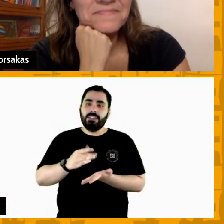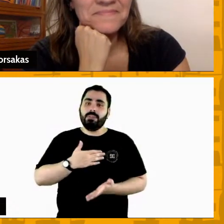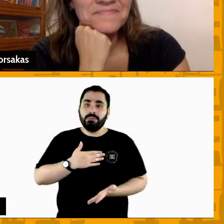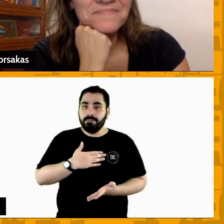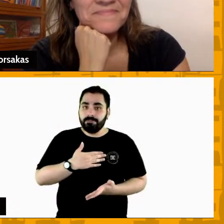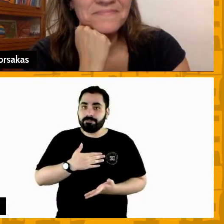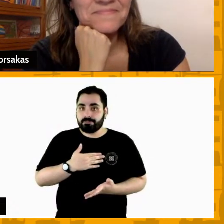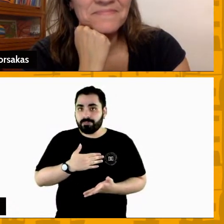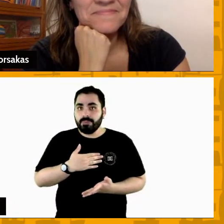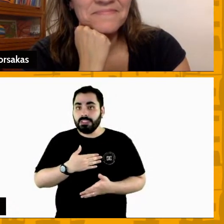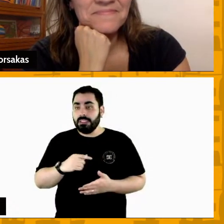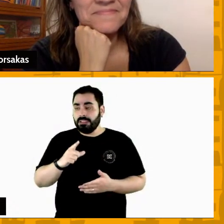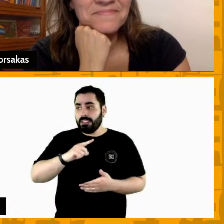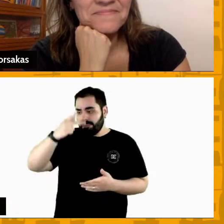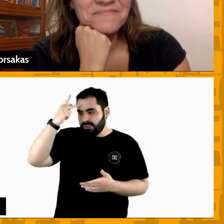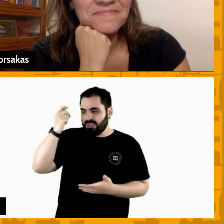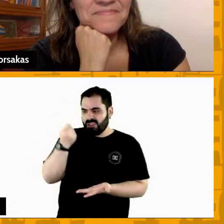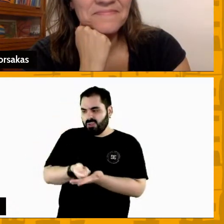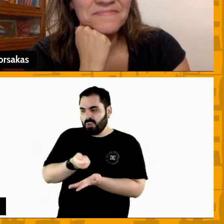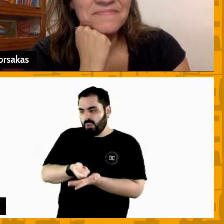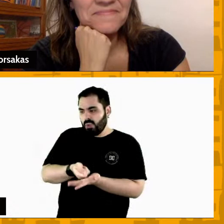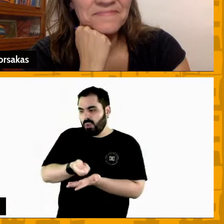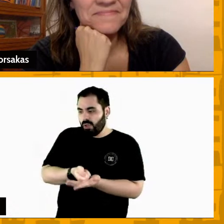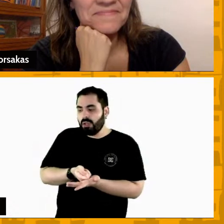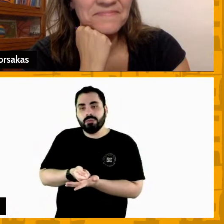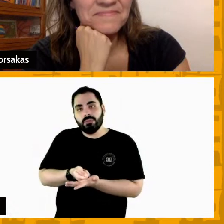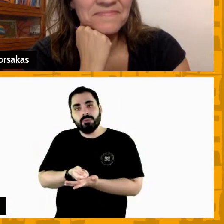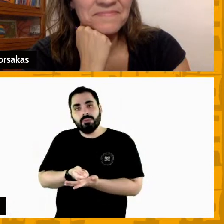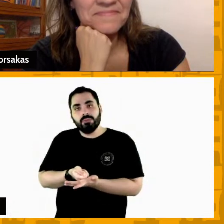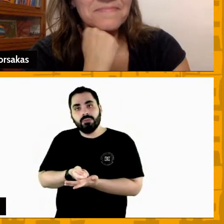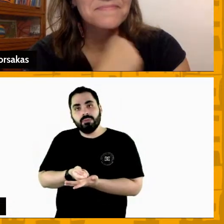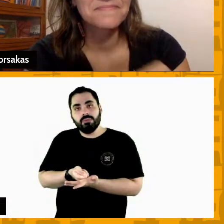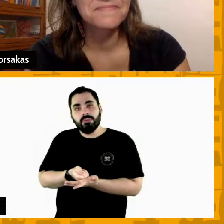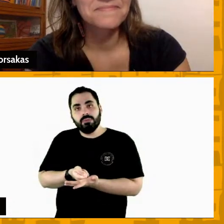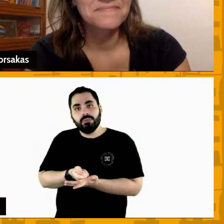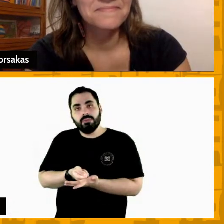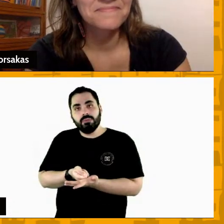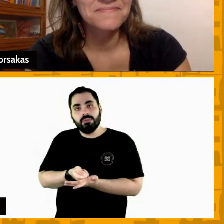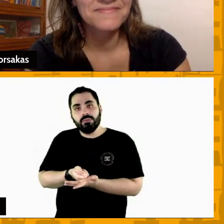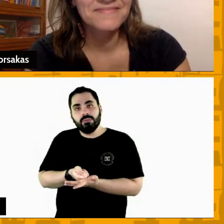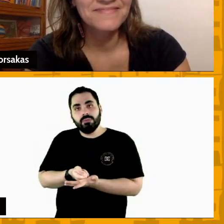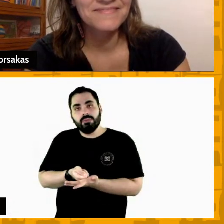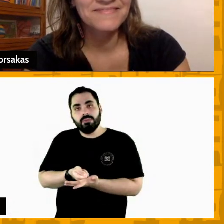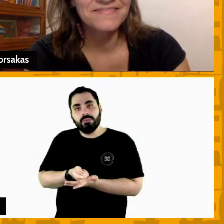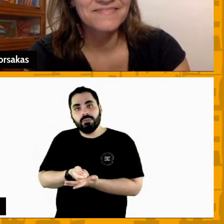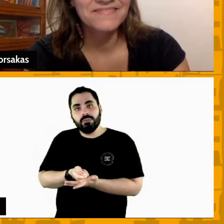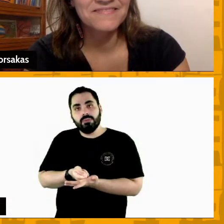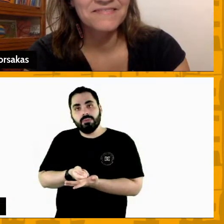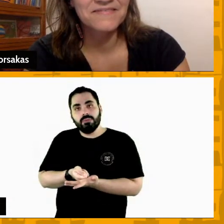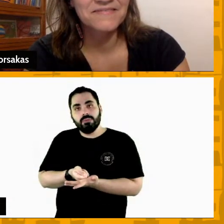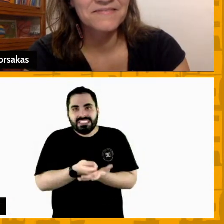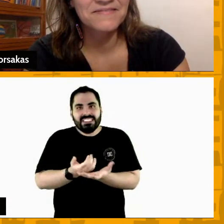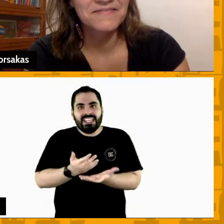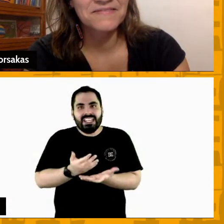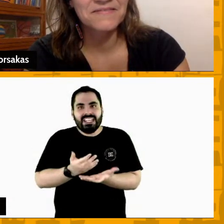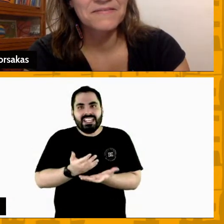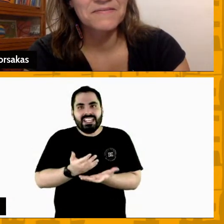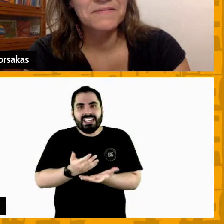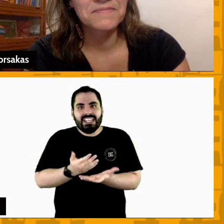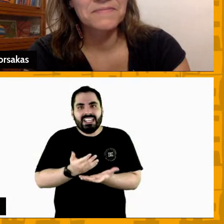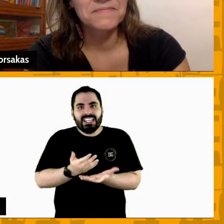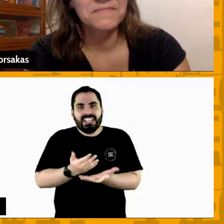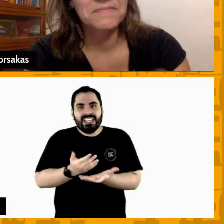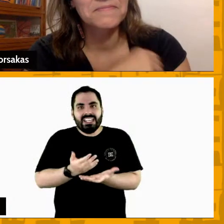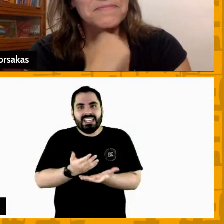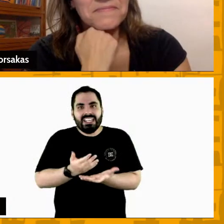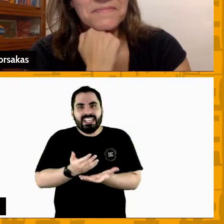pode ter alguém que queira ganhar igual a gente quer ganhar quando eu digo a gente comissão técnica jogadores diretoria conselho